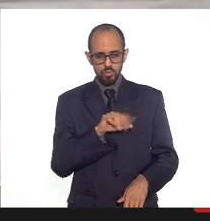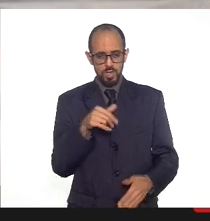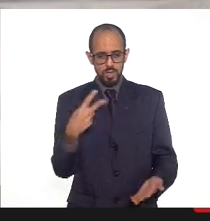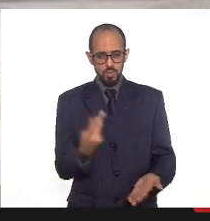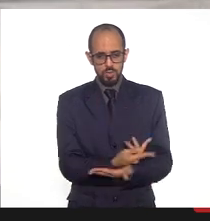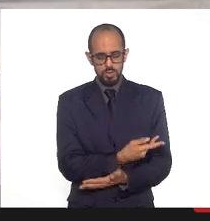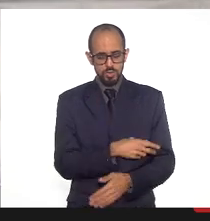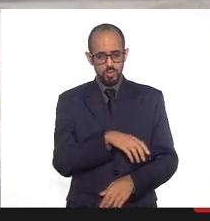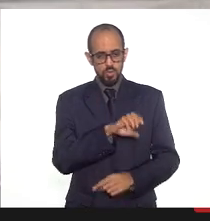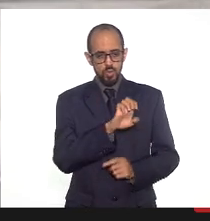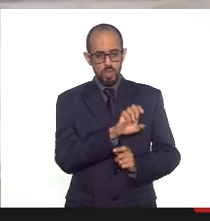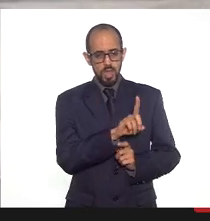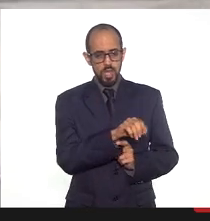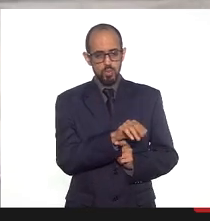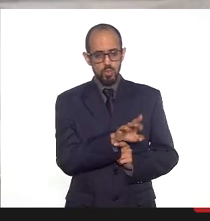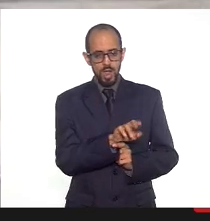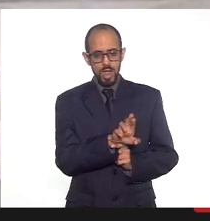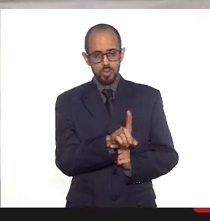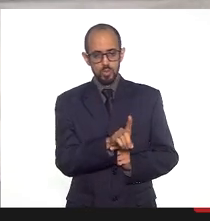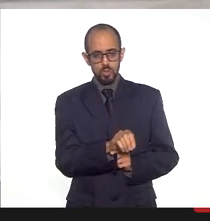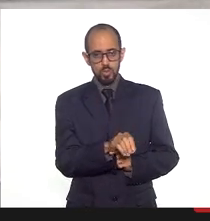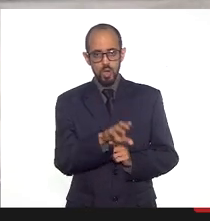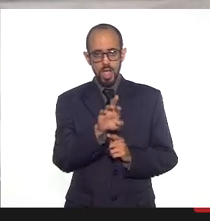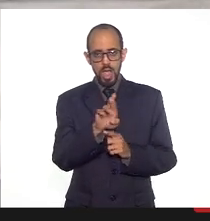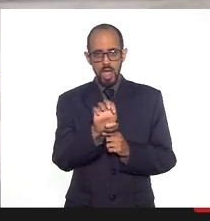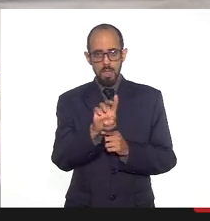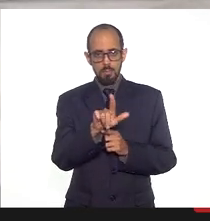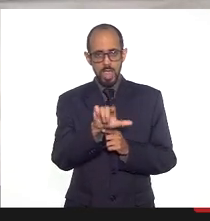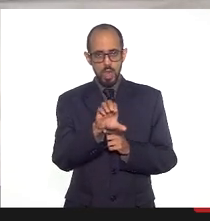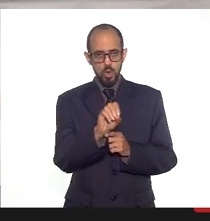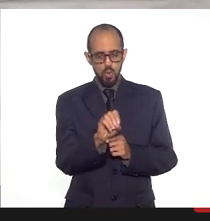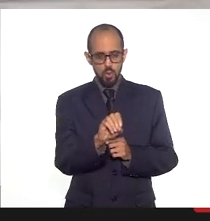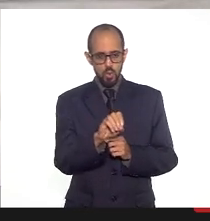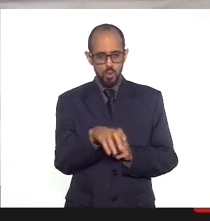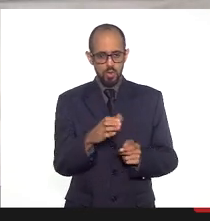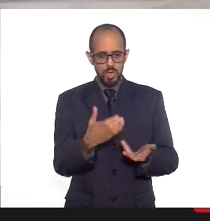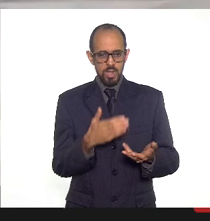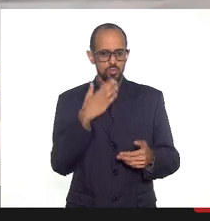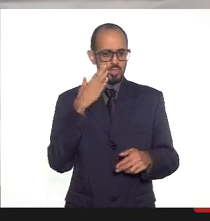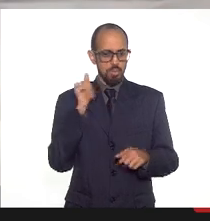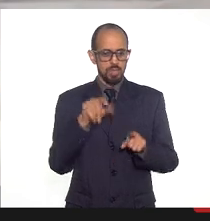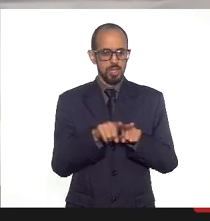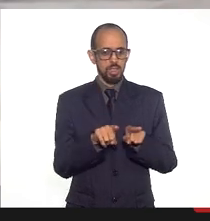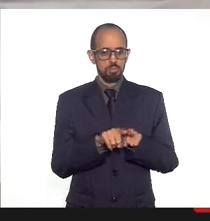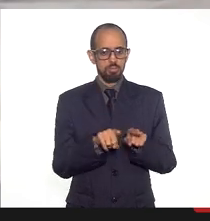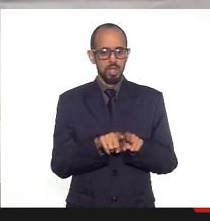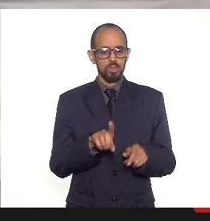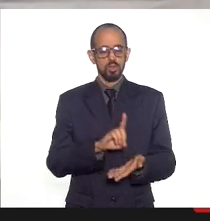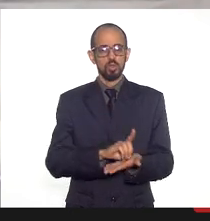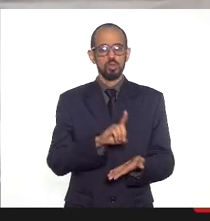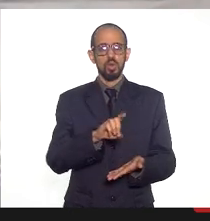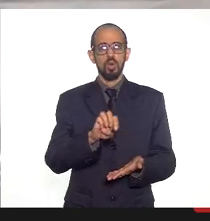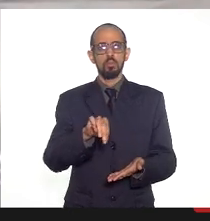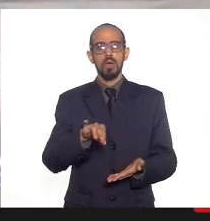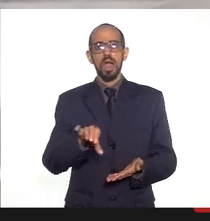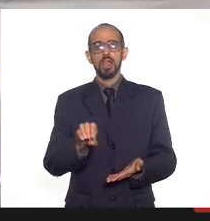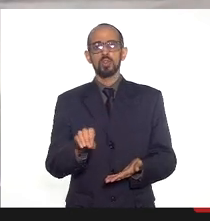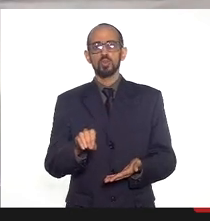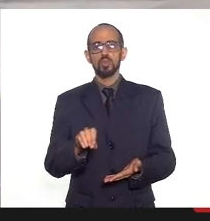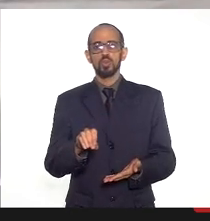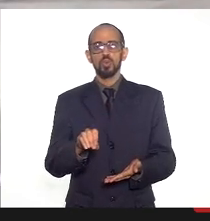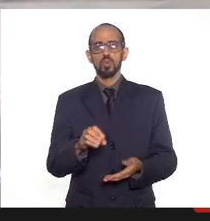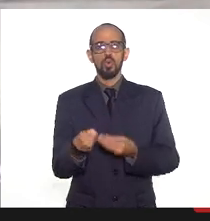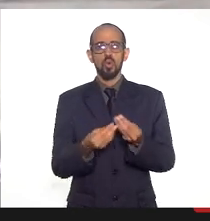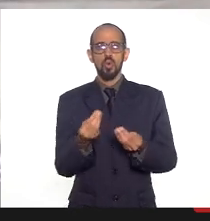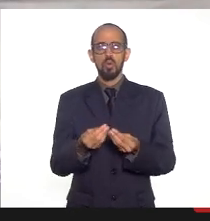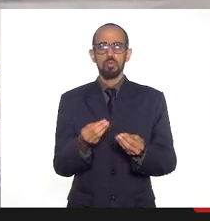com o Eduardo Rabelo. E queria também saber, vejo aí o doutor Mário Sérgio, a quantas andam a